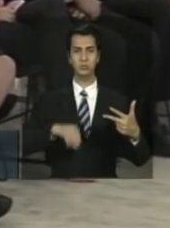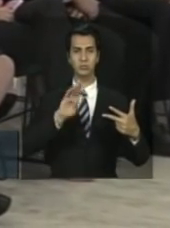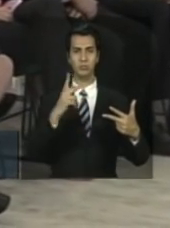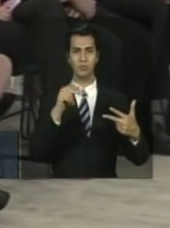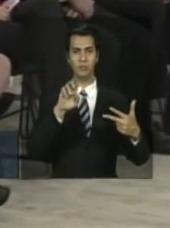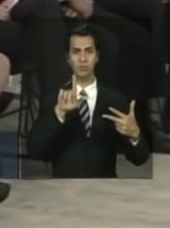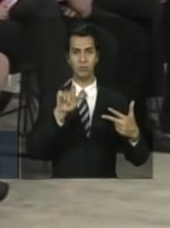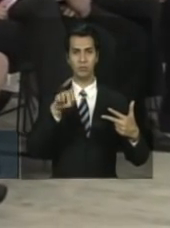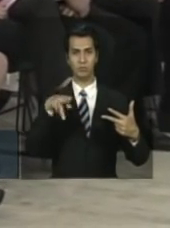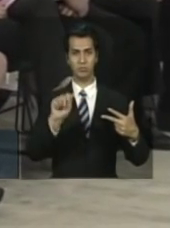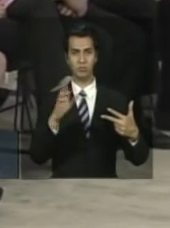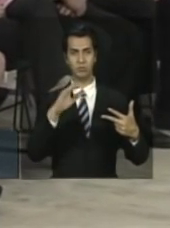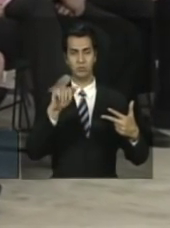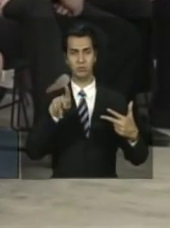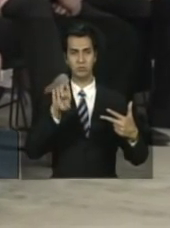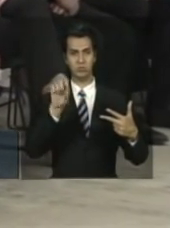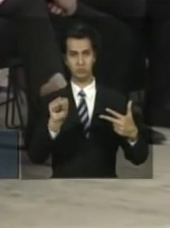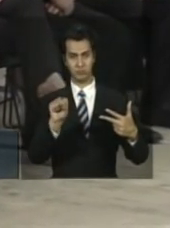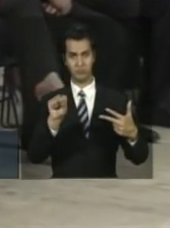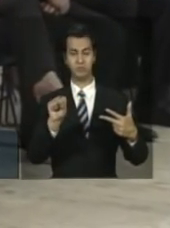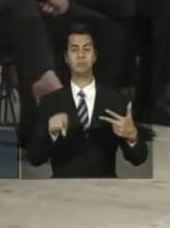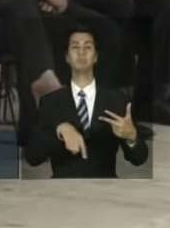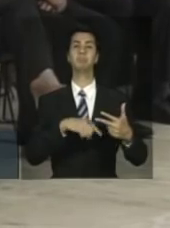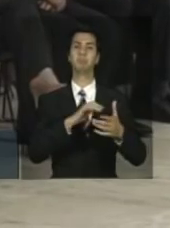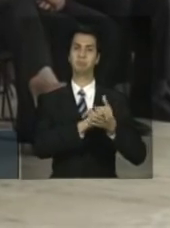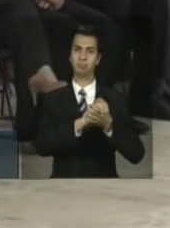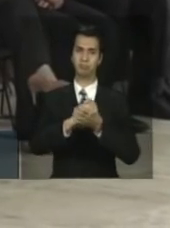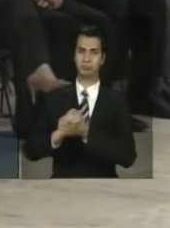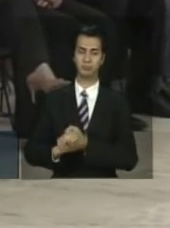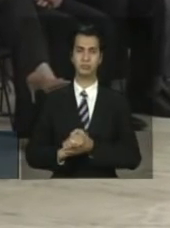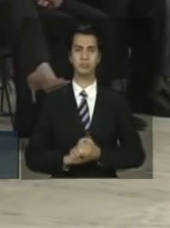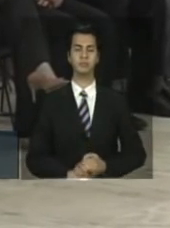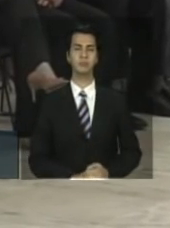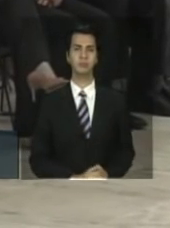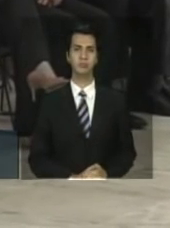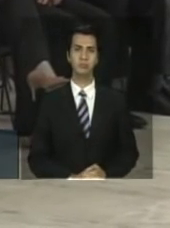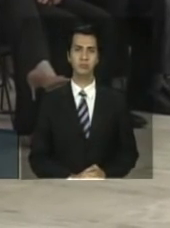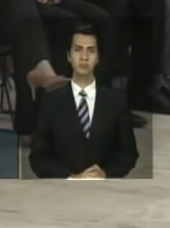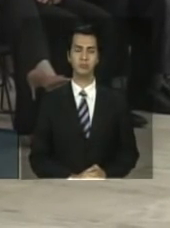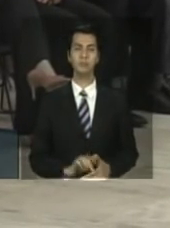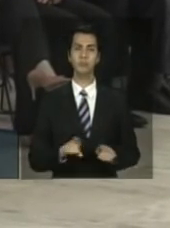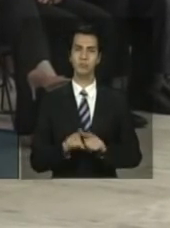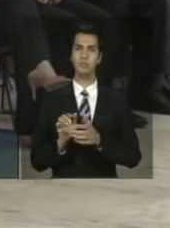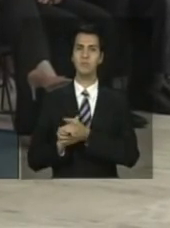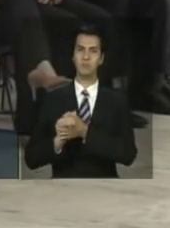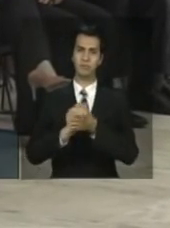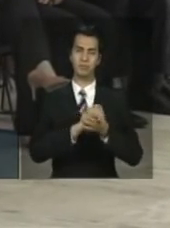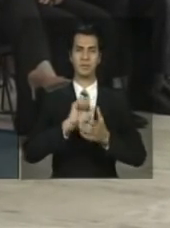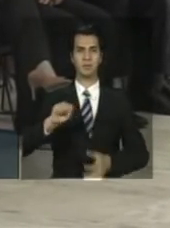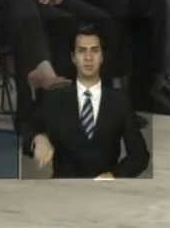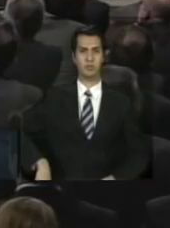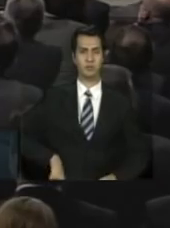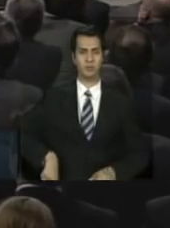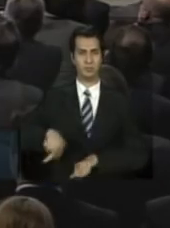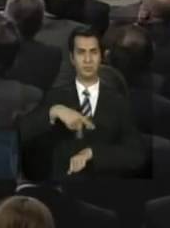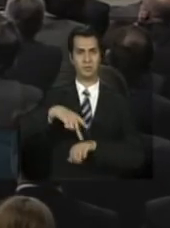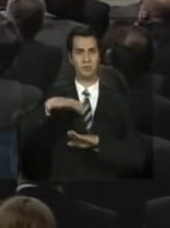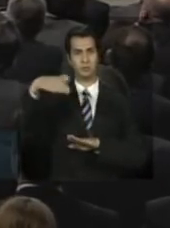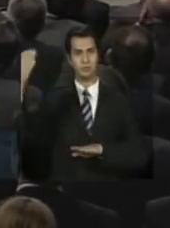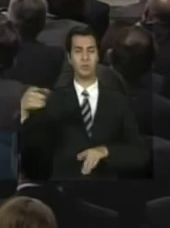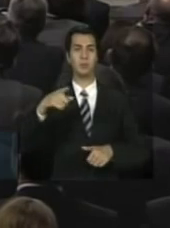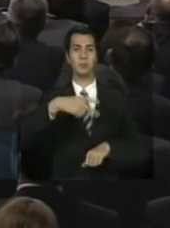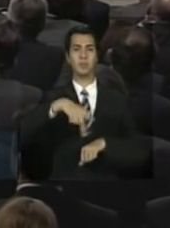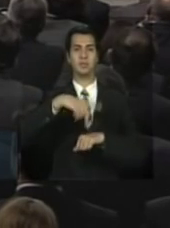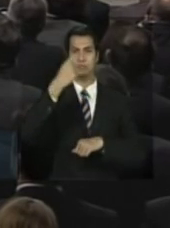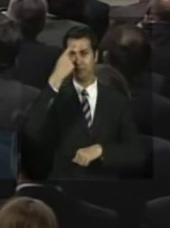ministro Helena das Chagas da Secretaria de Comunicação Social, senhores embaixadores estrangeiros da